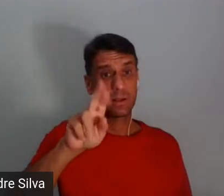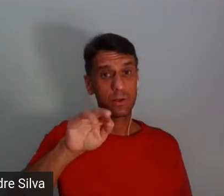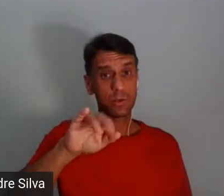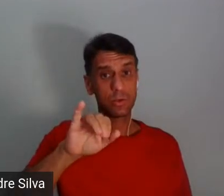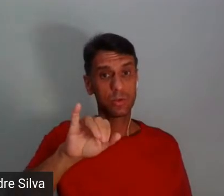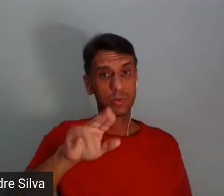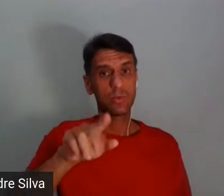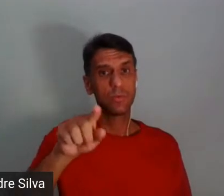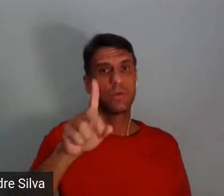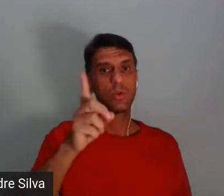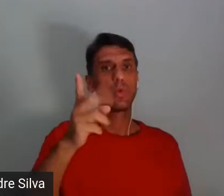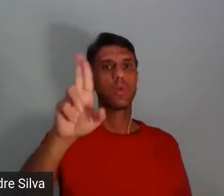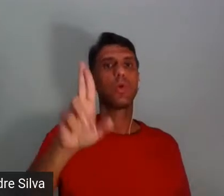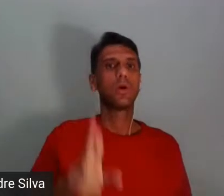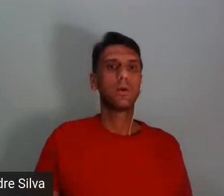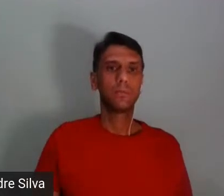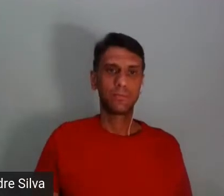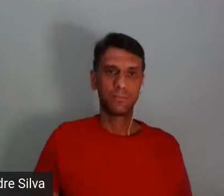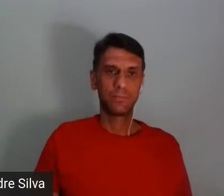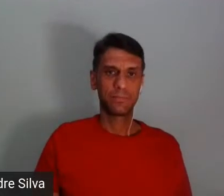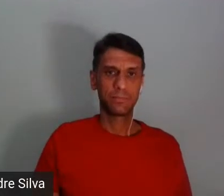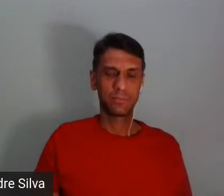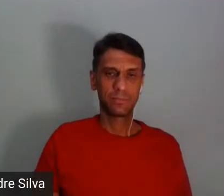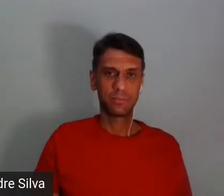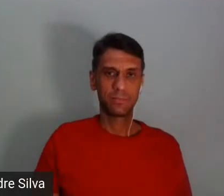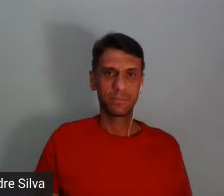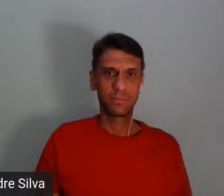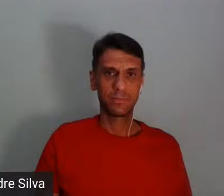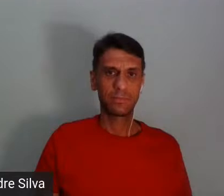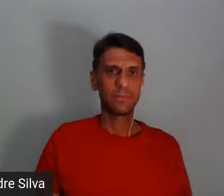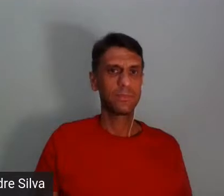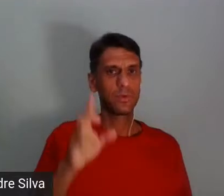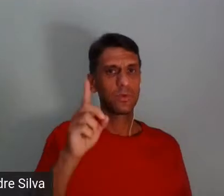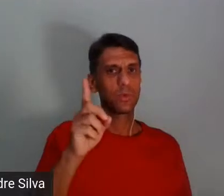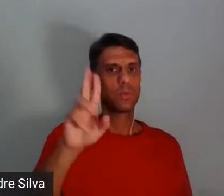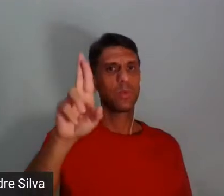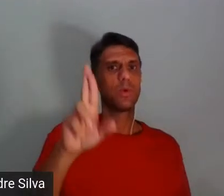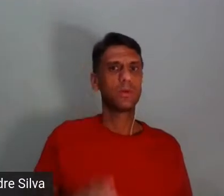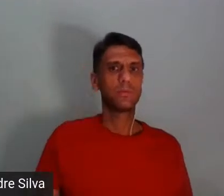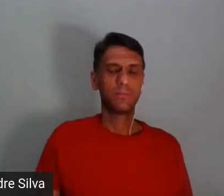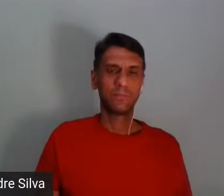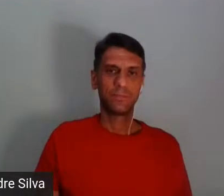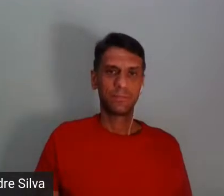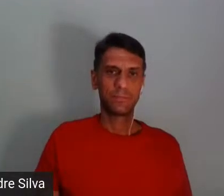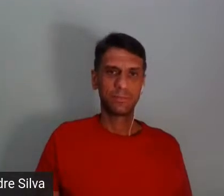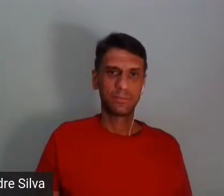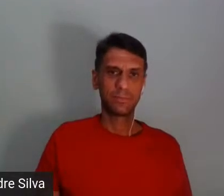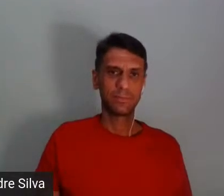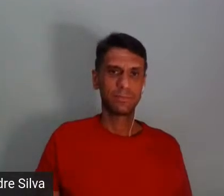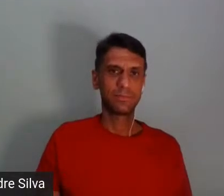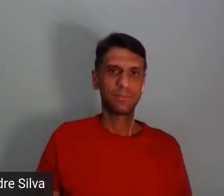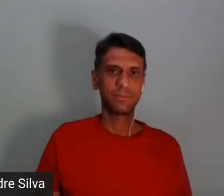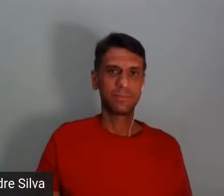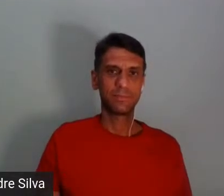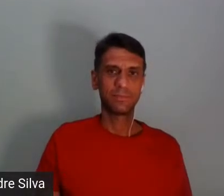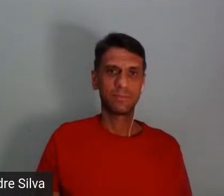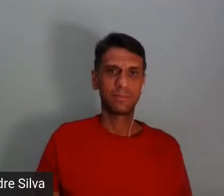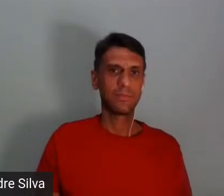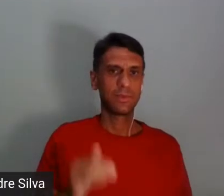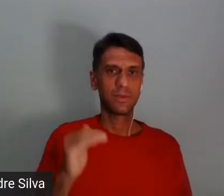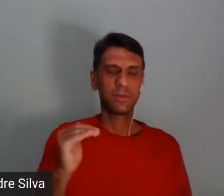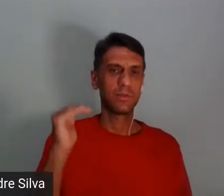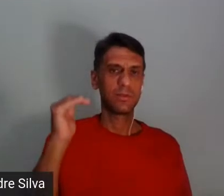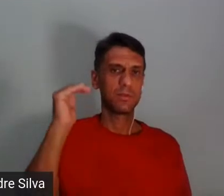doutor naquilo que você faz. Tem nessa ciência essa hierarquia do